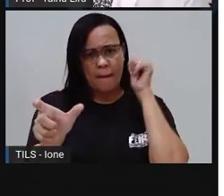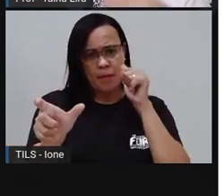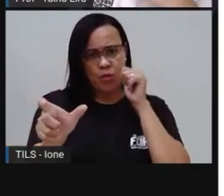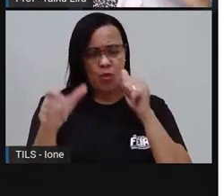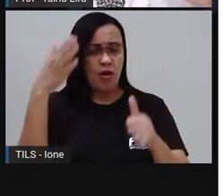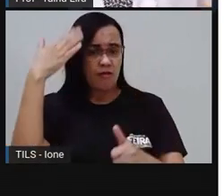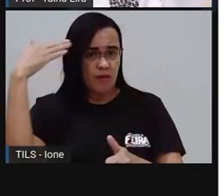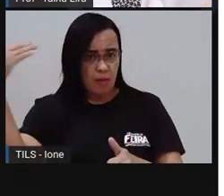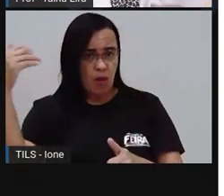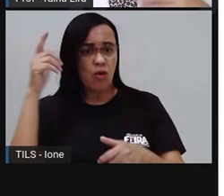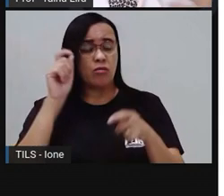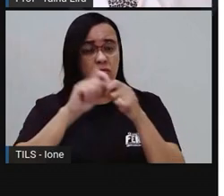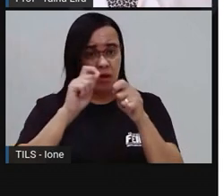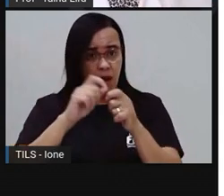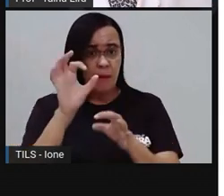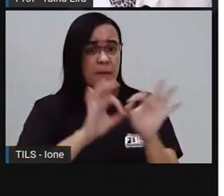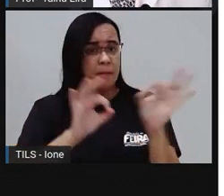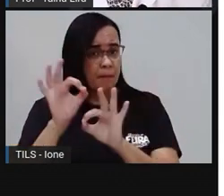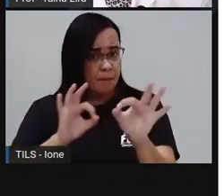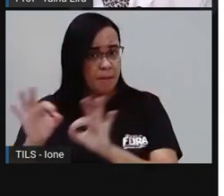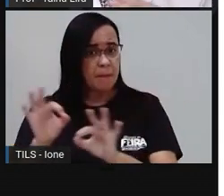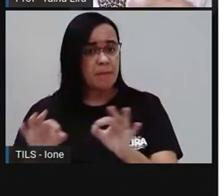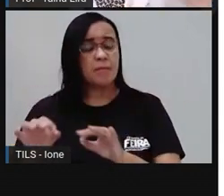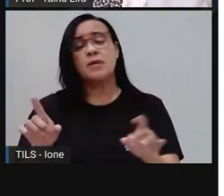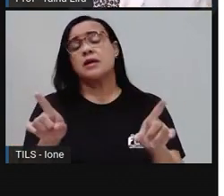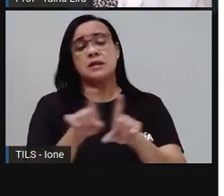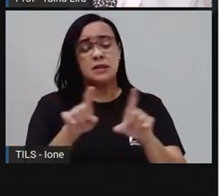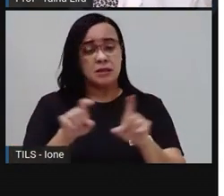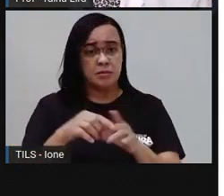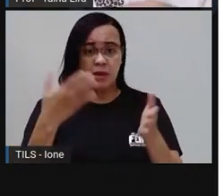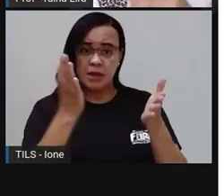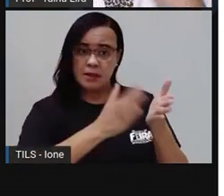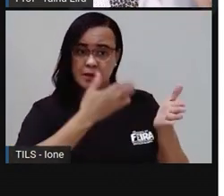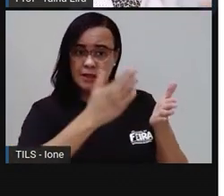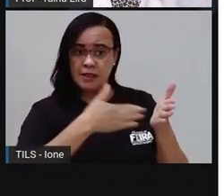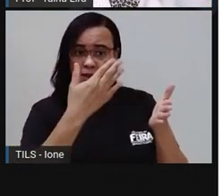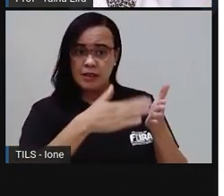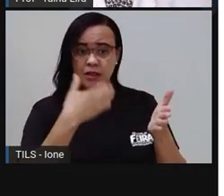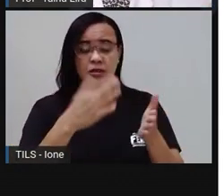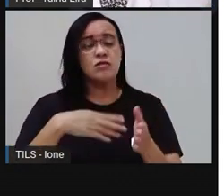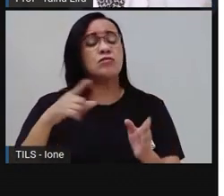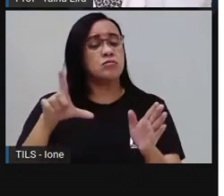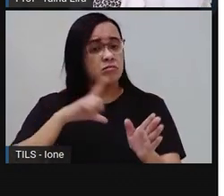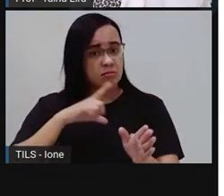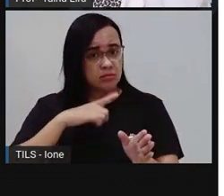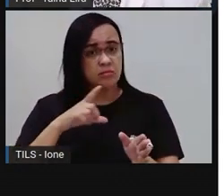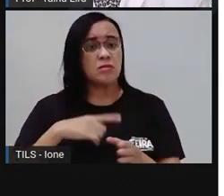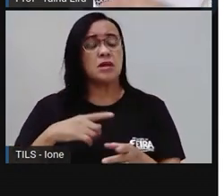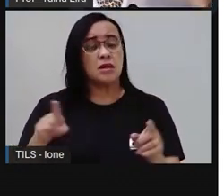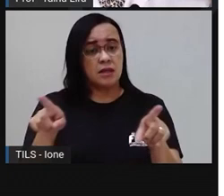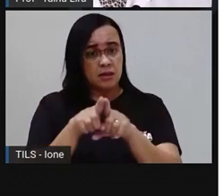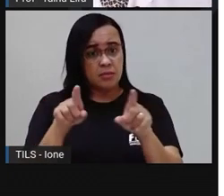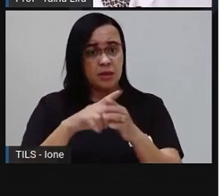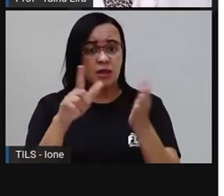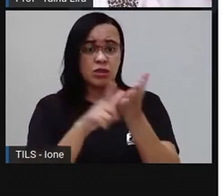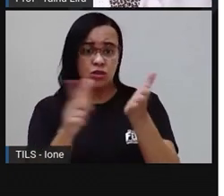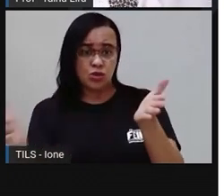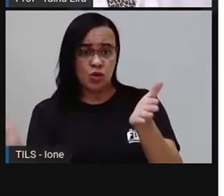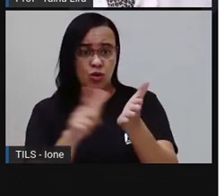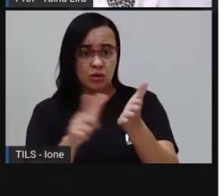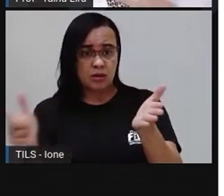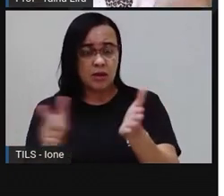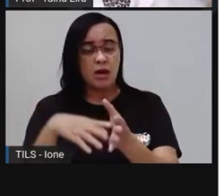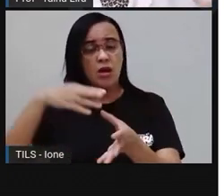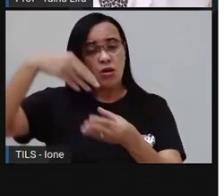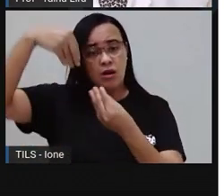Tem jornais aí também que trazem receitas, tem revistas que você compra aí nas bancas de